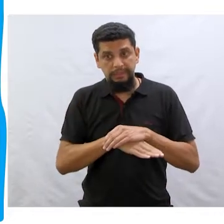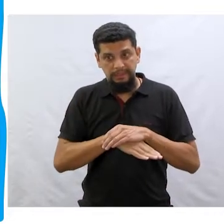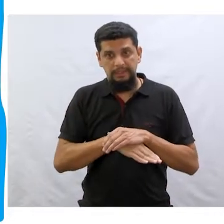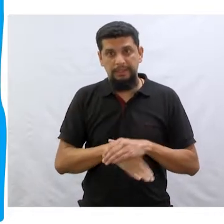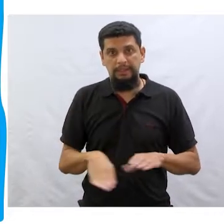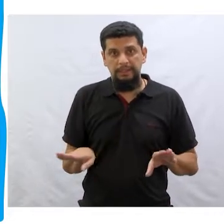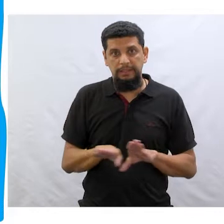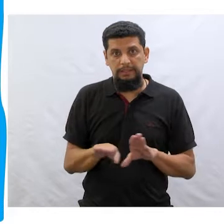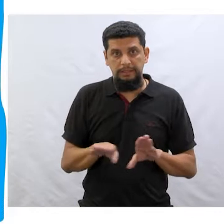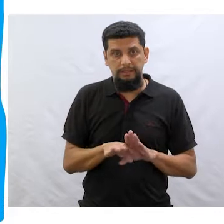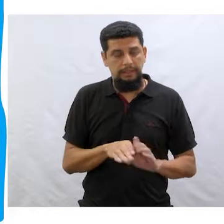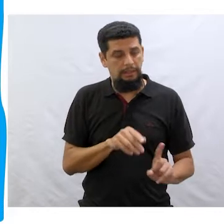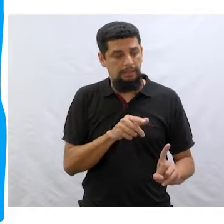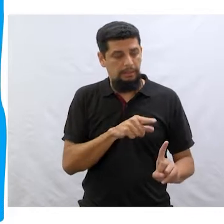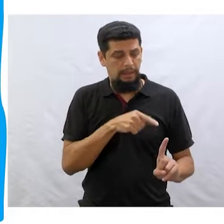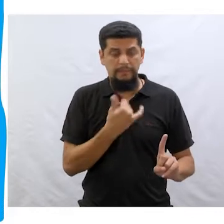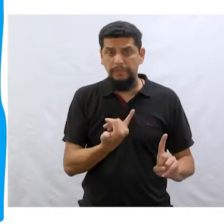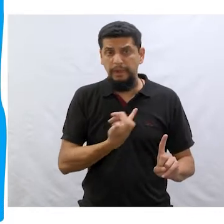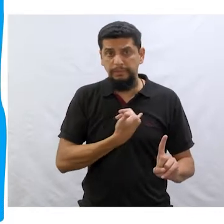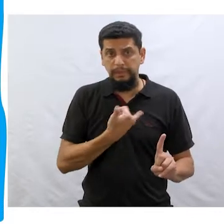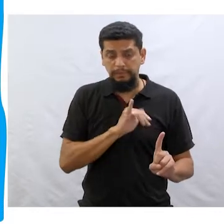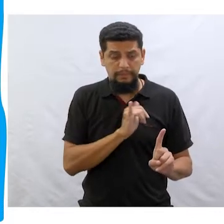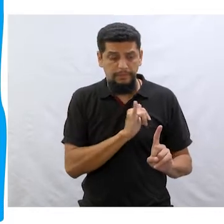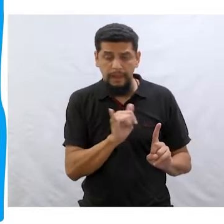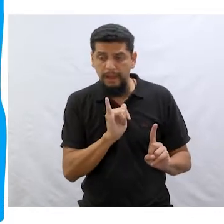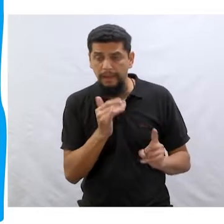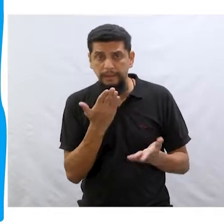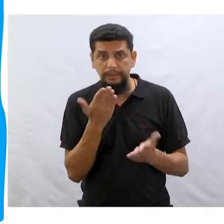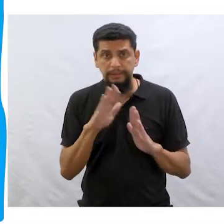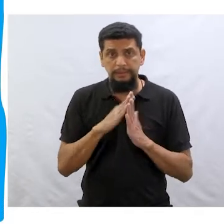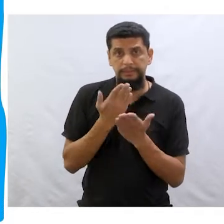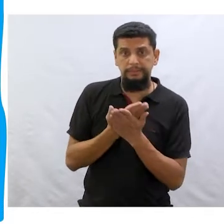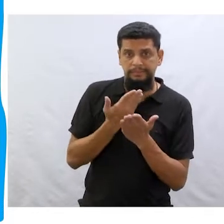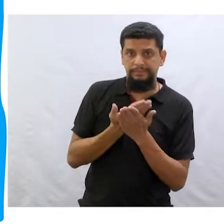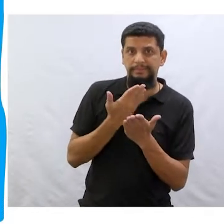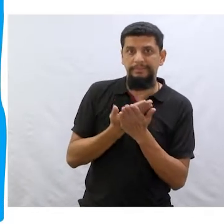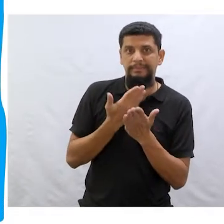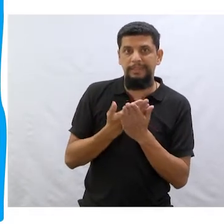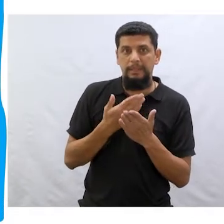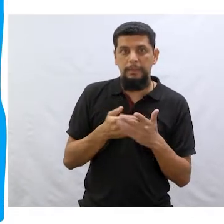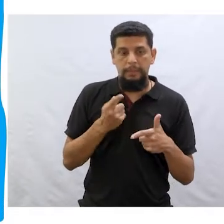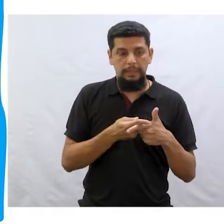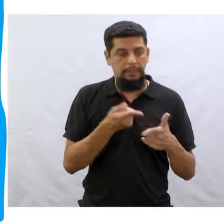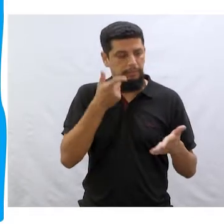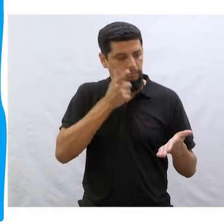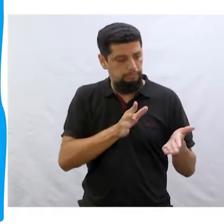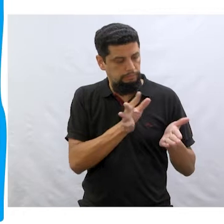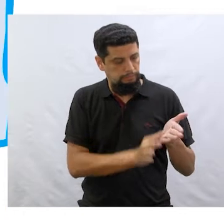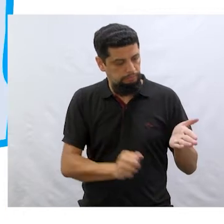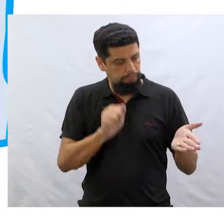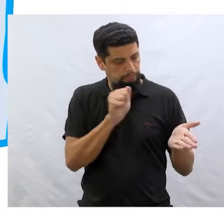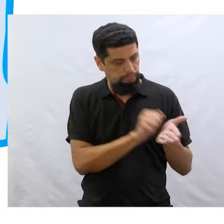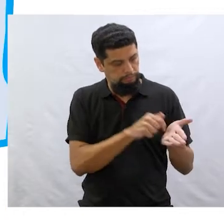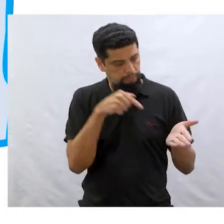Até o Matheus contava vantagem na escola por conta daquele autógrafo.